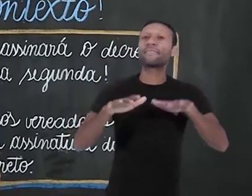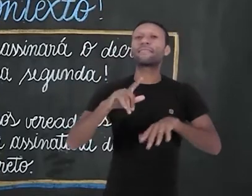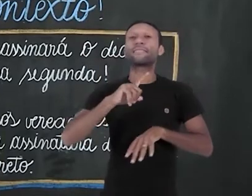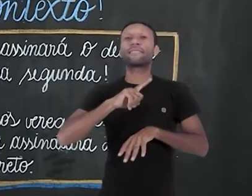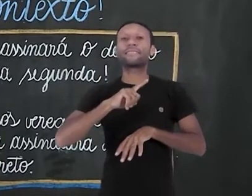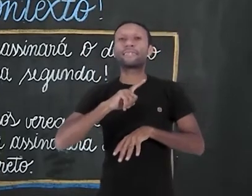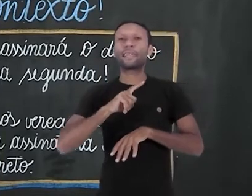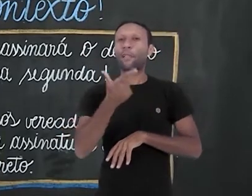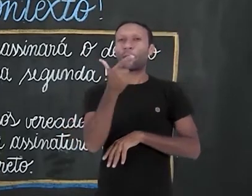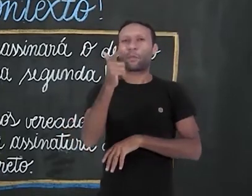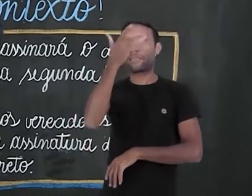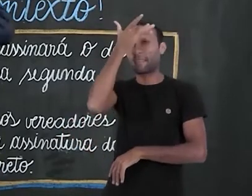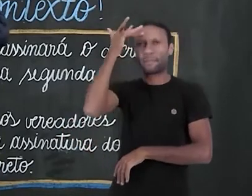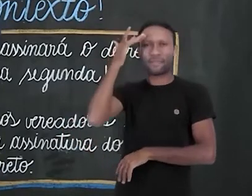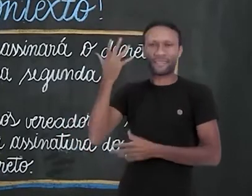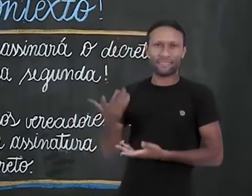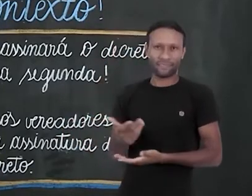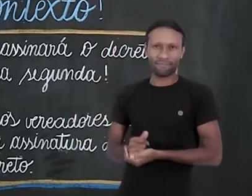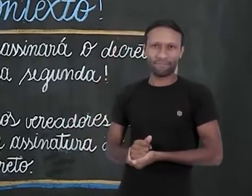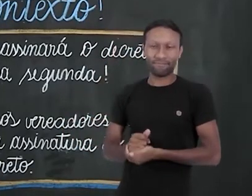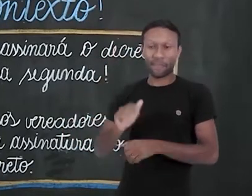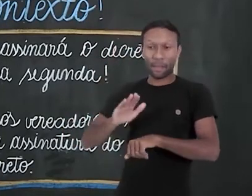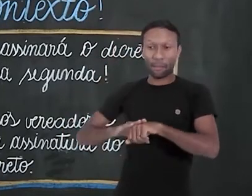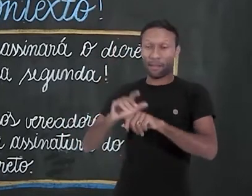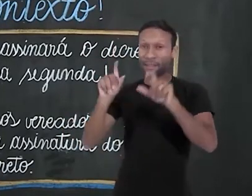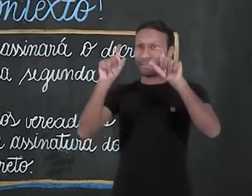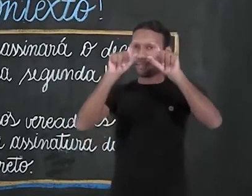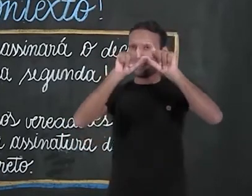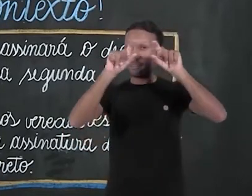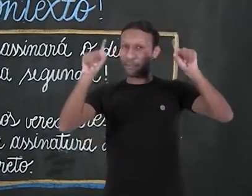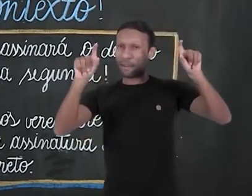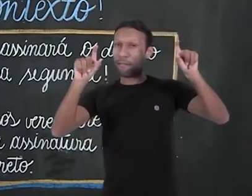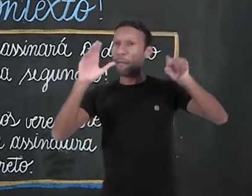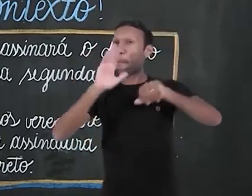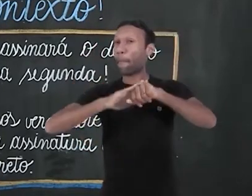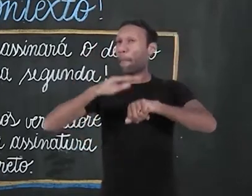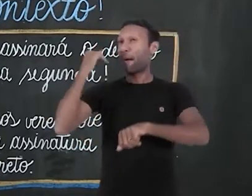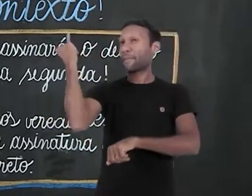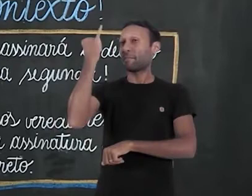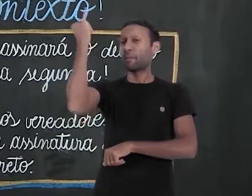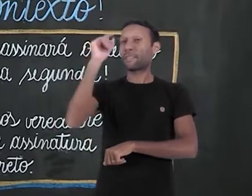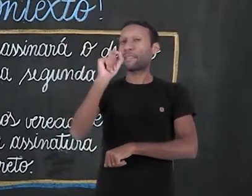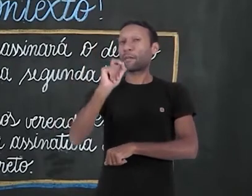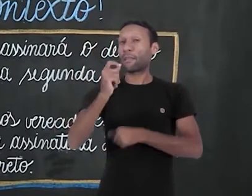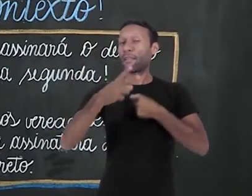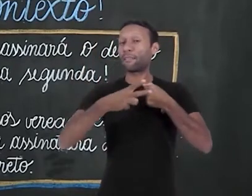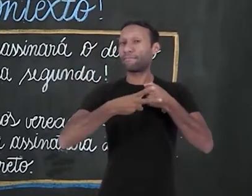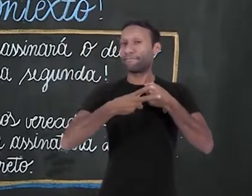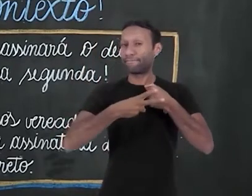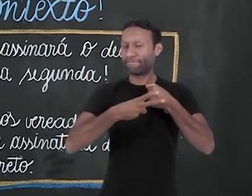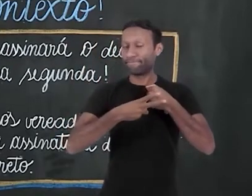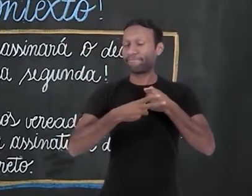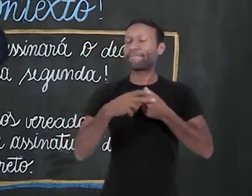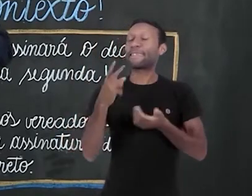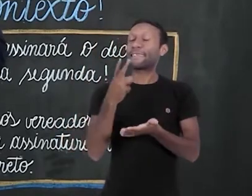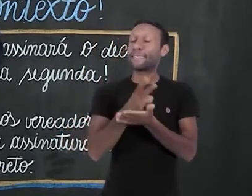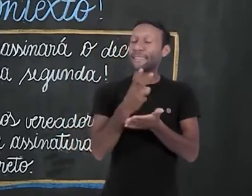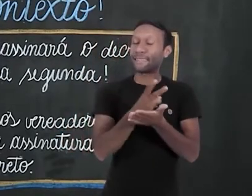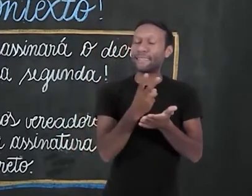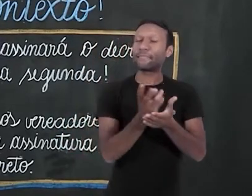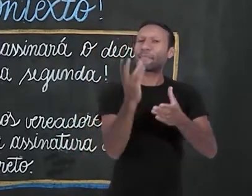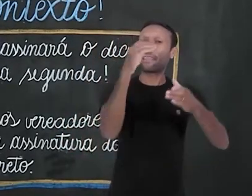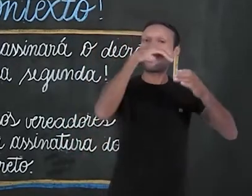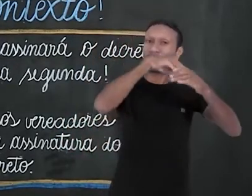sem sujeito, porque a palavra mais importante de uma oração é o verbo. Ele precisa estar presente, mas nem sempre o